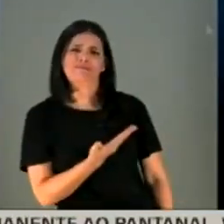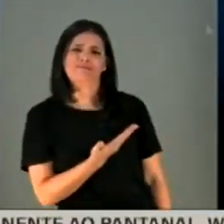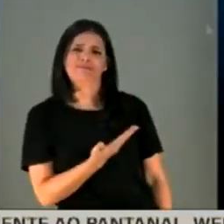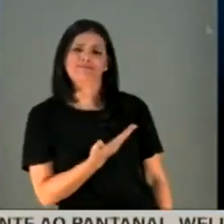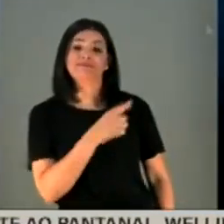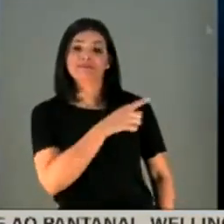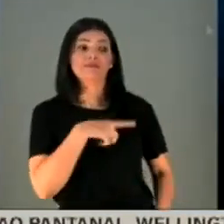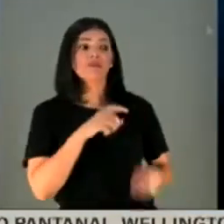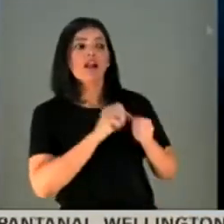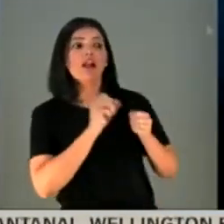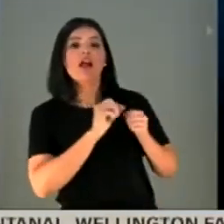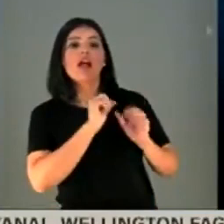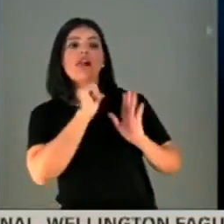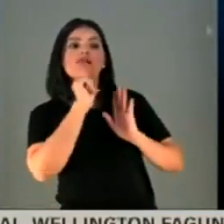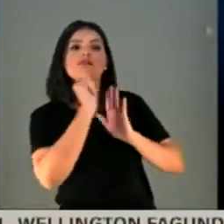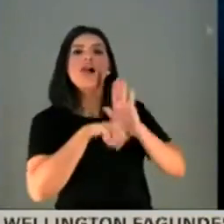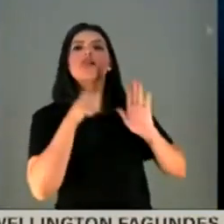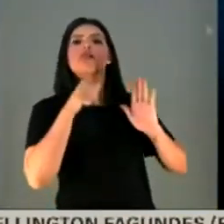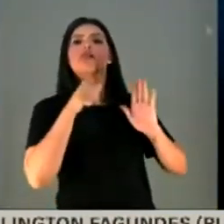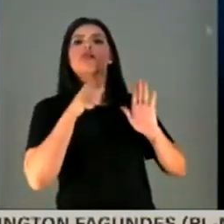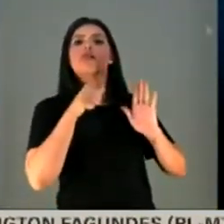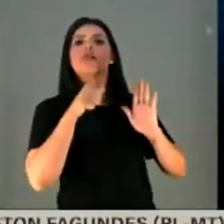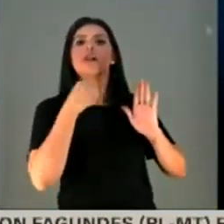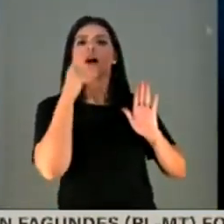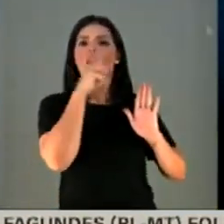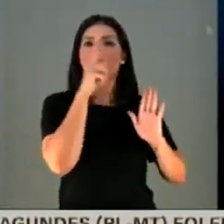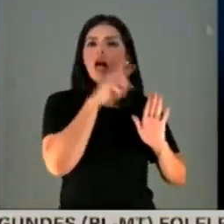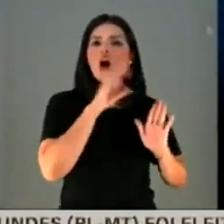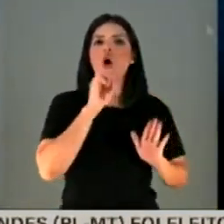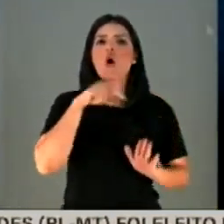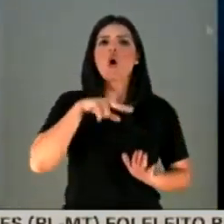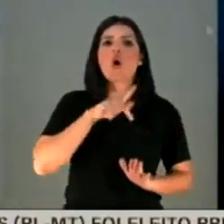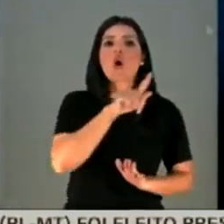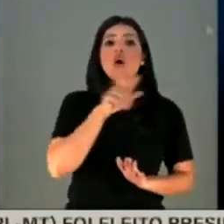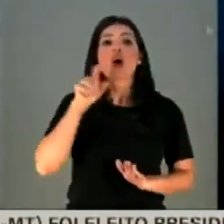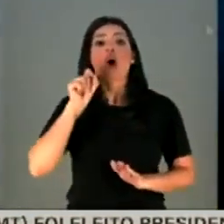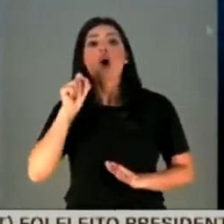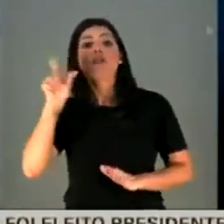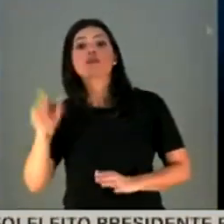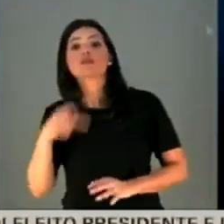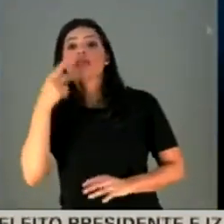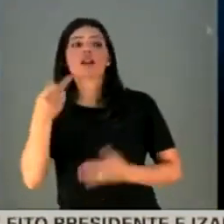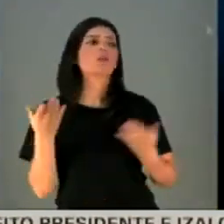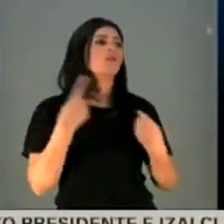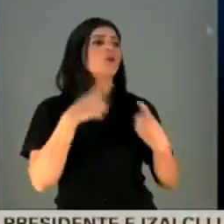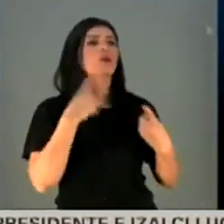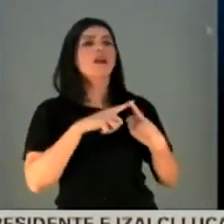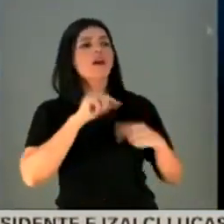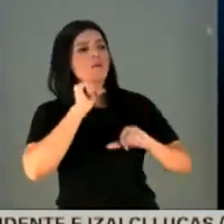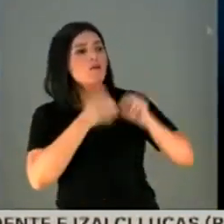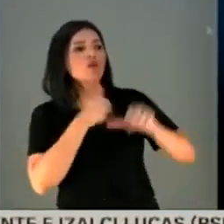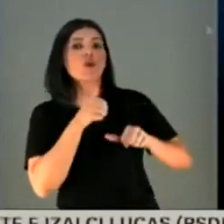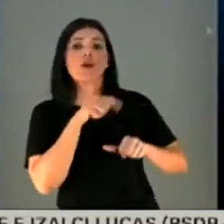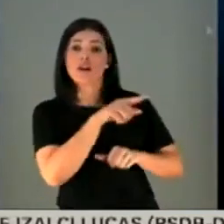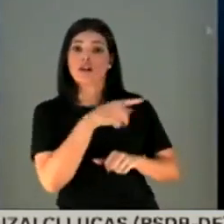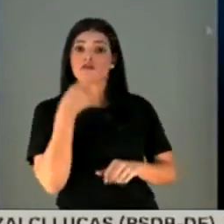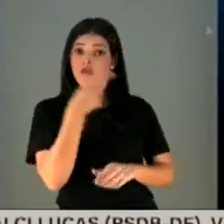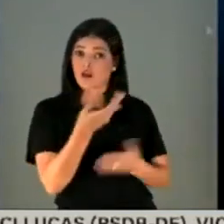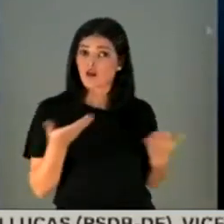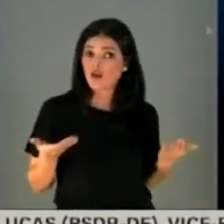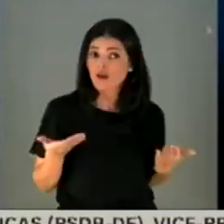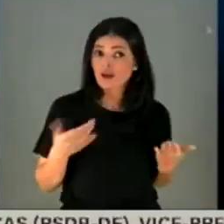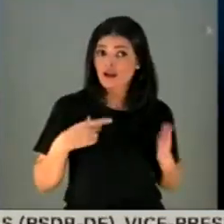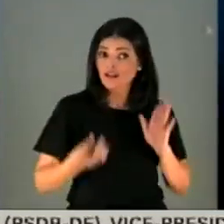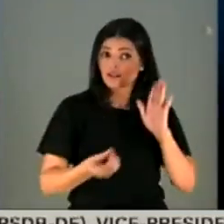manipulado, não foi? O que foi manipulado o Antônio Wong, velho? Olha as coisas que você está falando. O que foi manipulado o Antônio Wong? Ele não foi dito, no